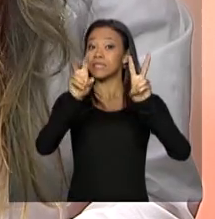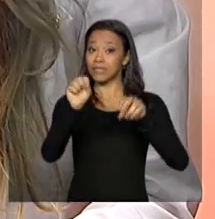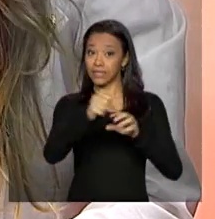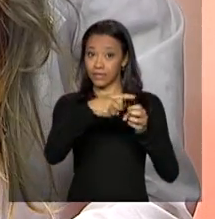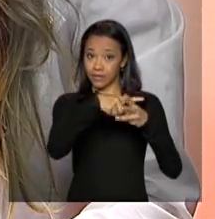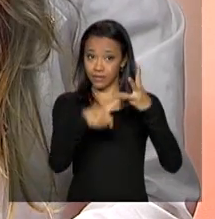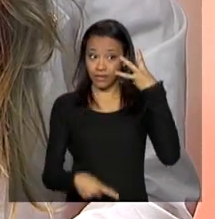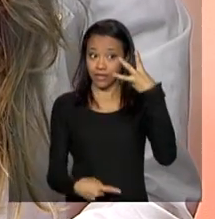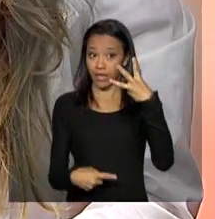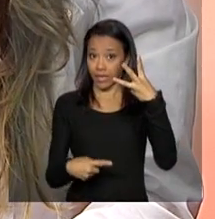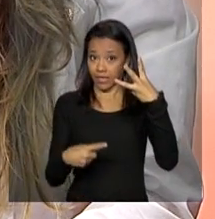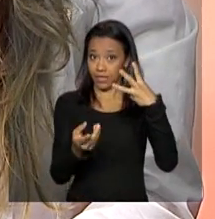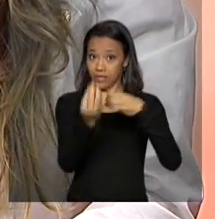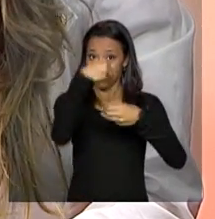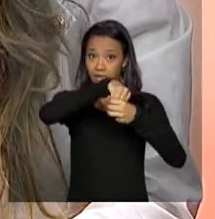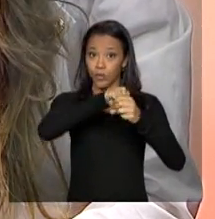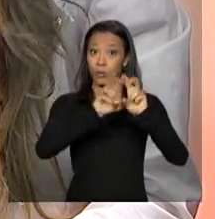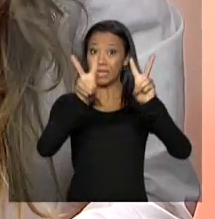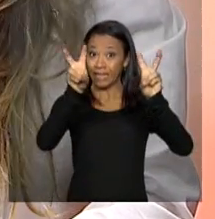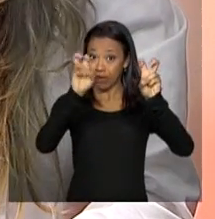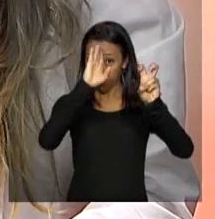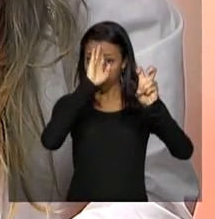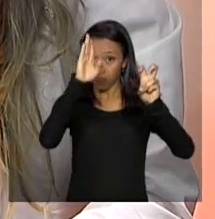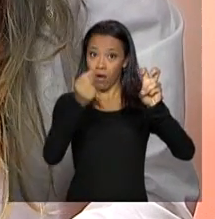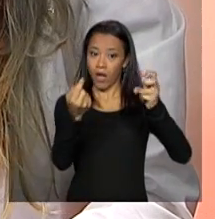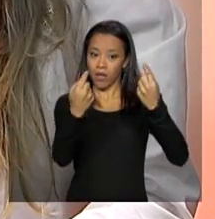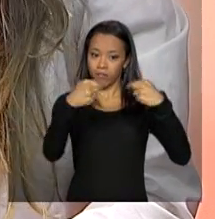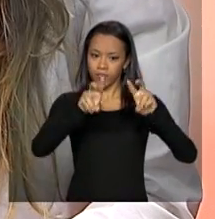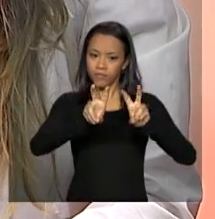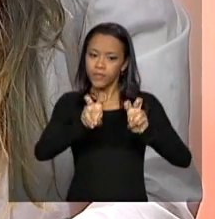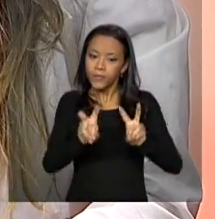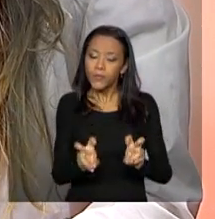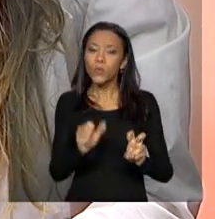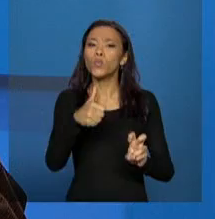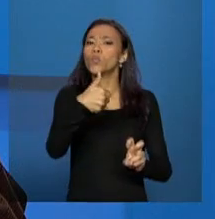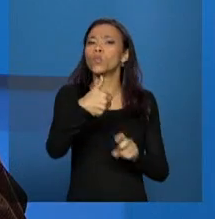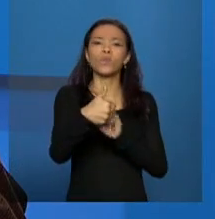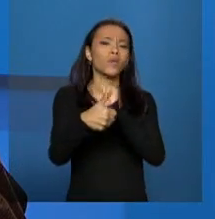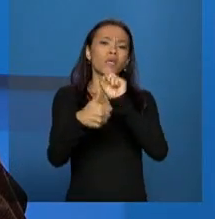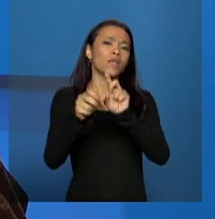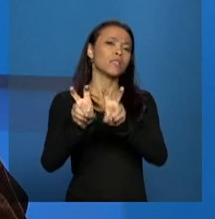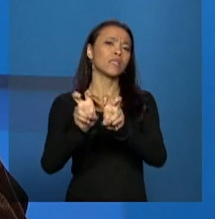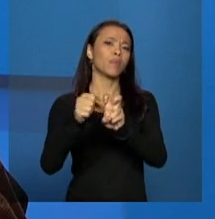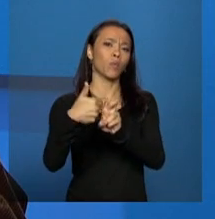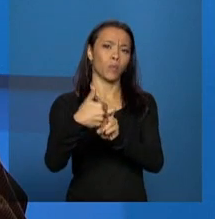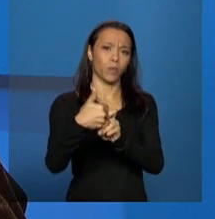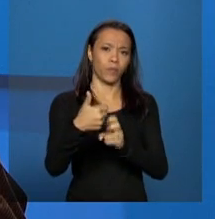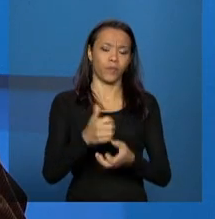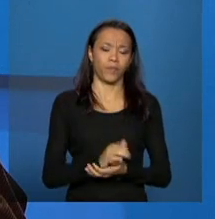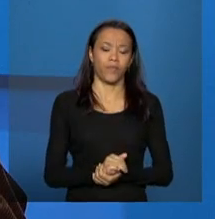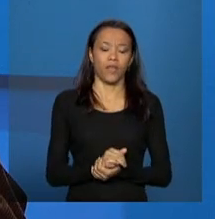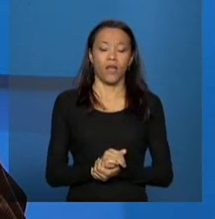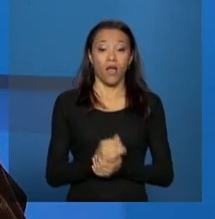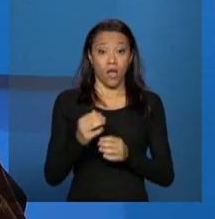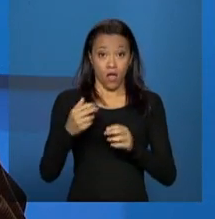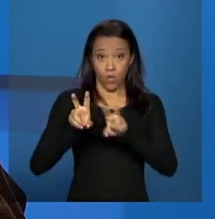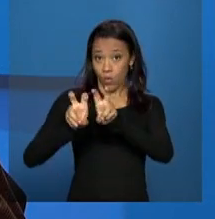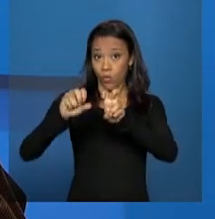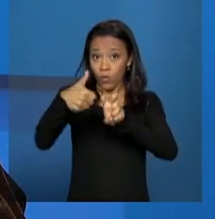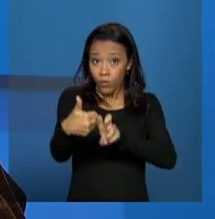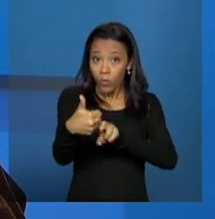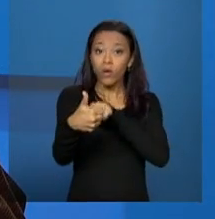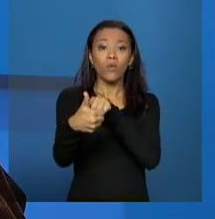Você poderia nos apresentar os objetivos específicos do subtema 1? Olha, o subtema 1 estará